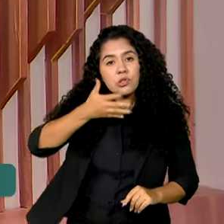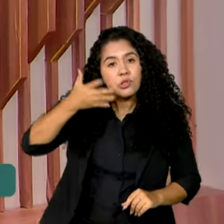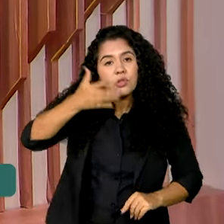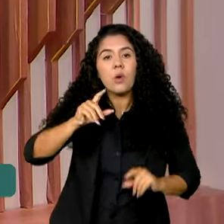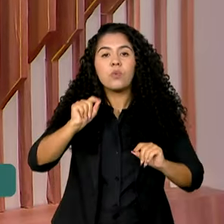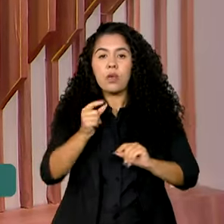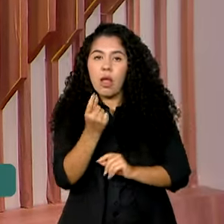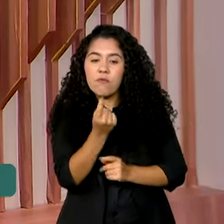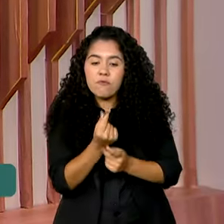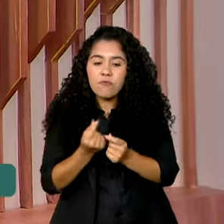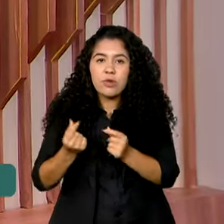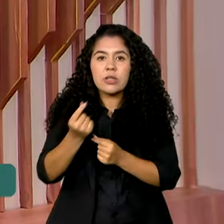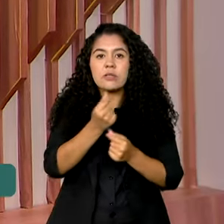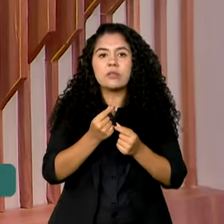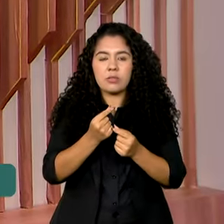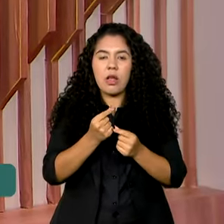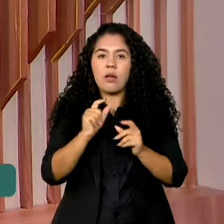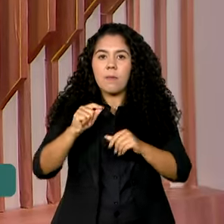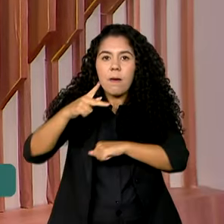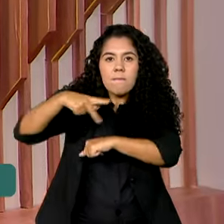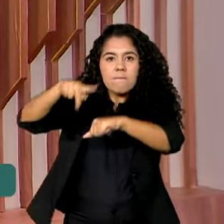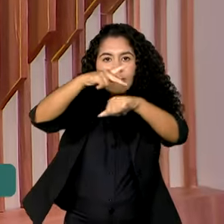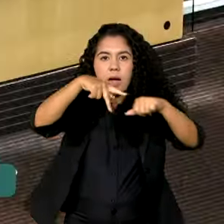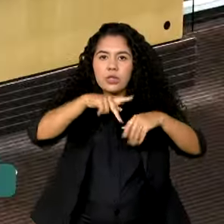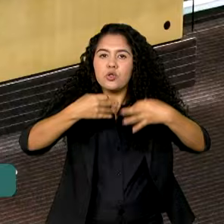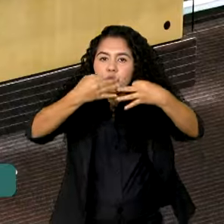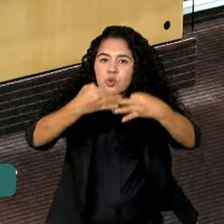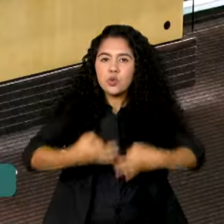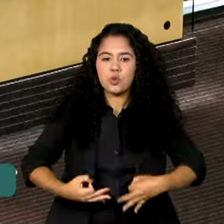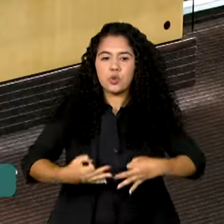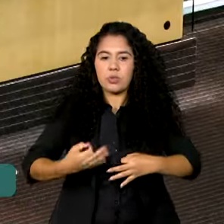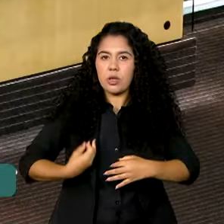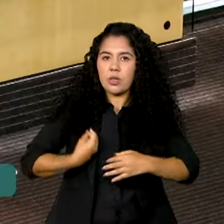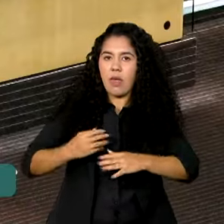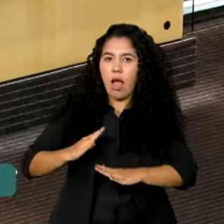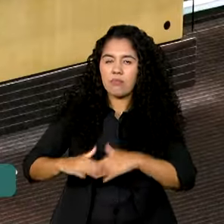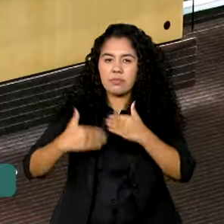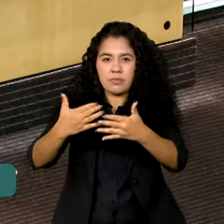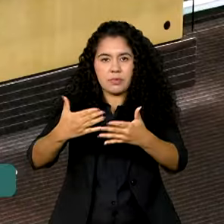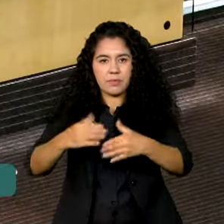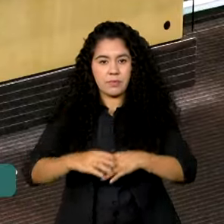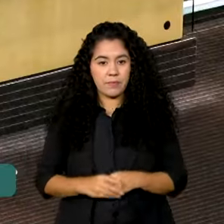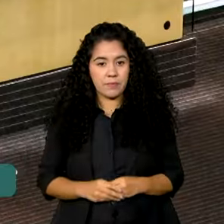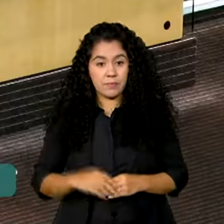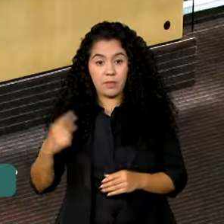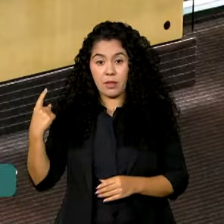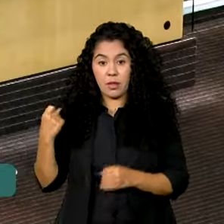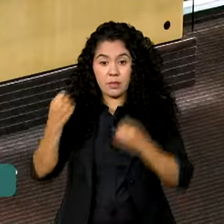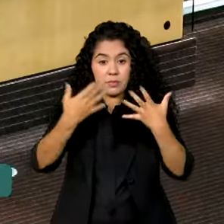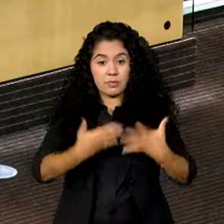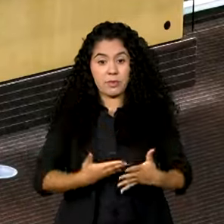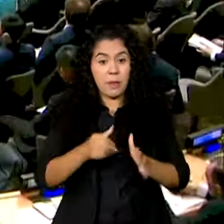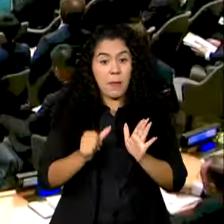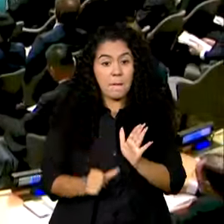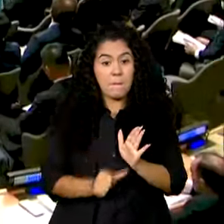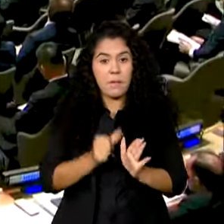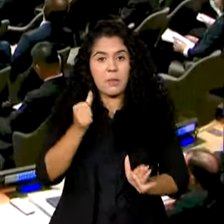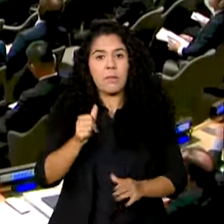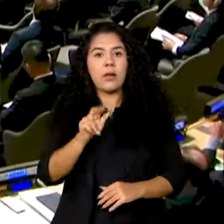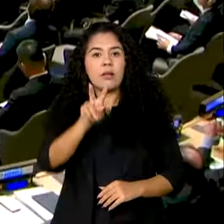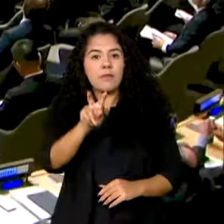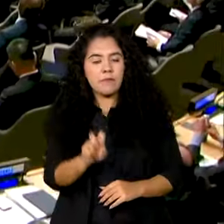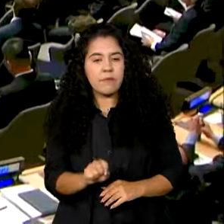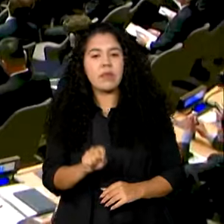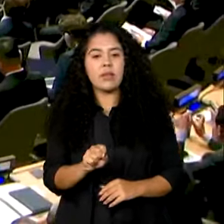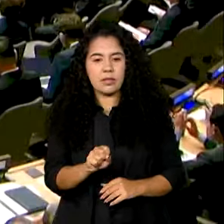justo para os países em desenvolvimento. Pela primeira vez, os países do G20 se reuniram dentro da